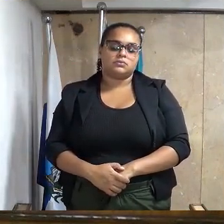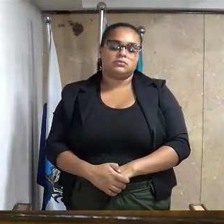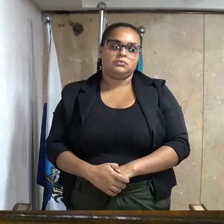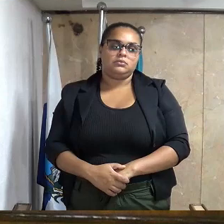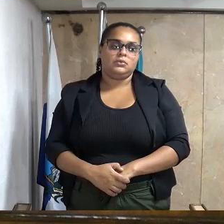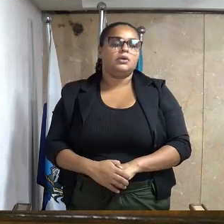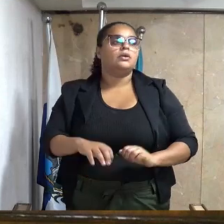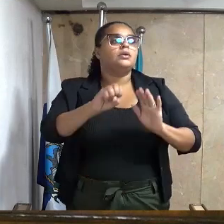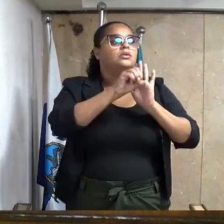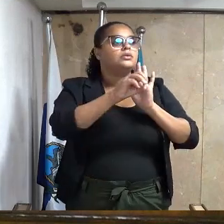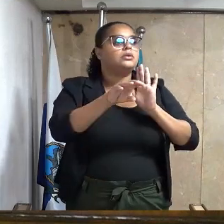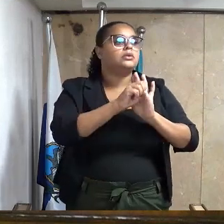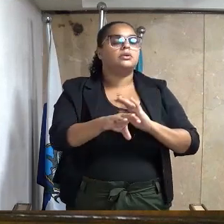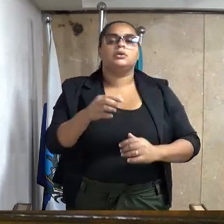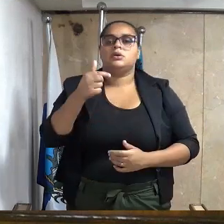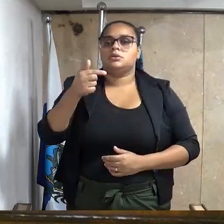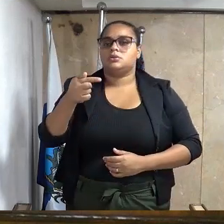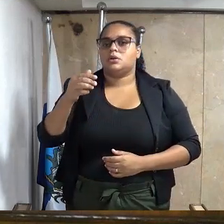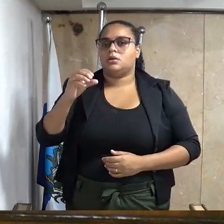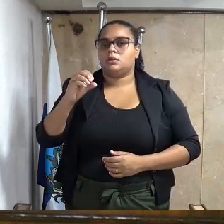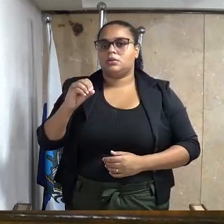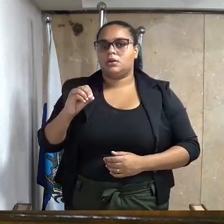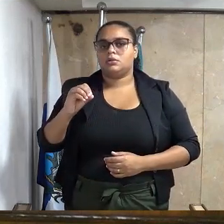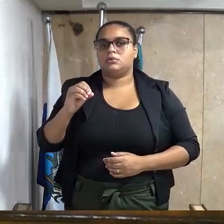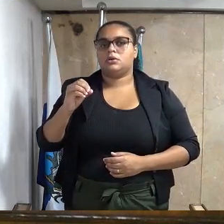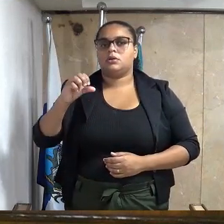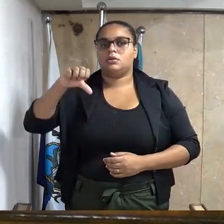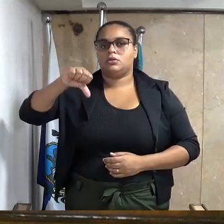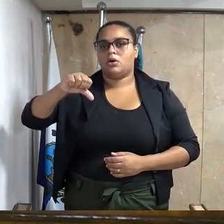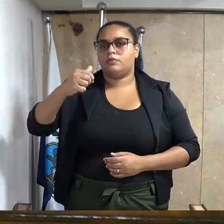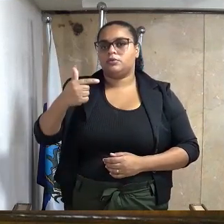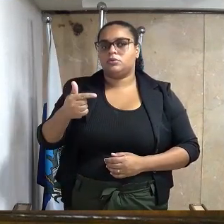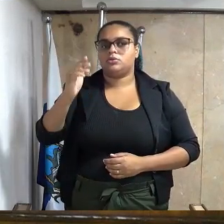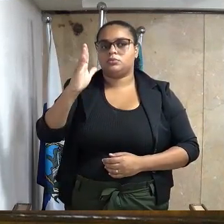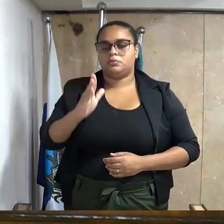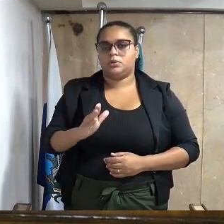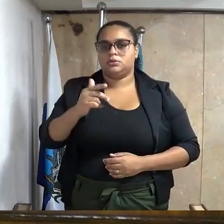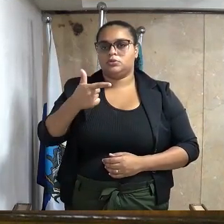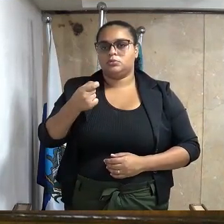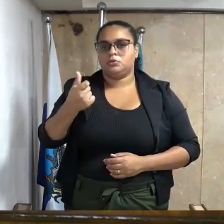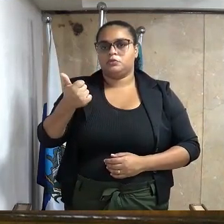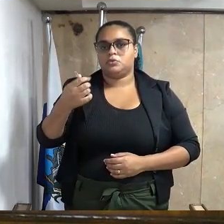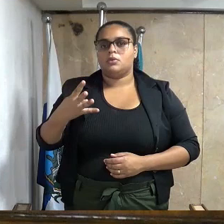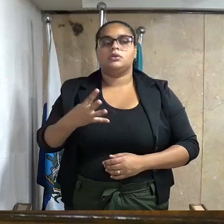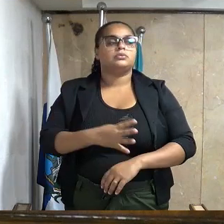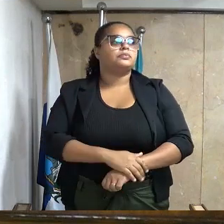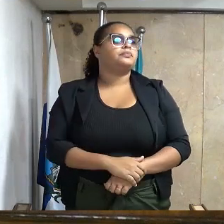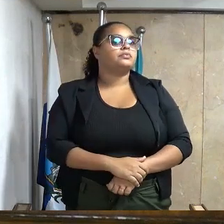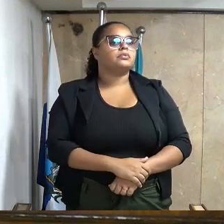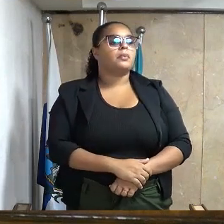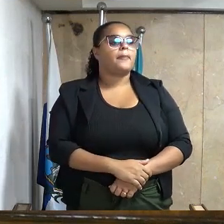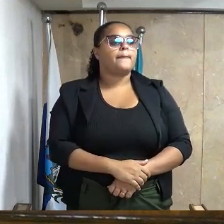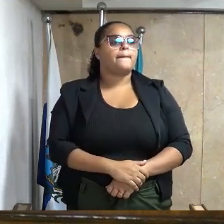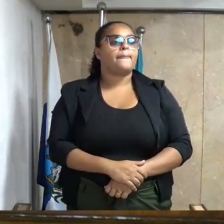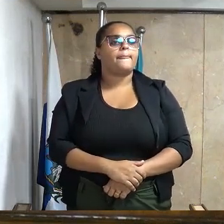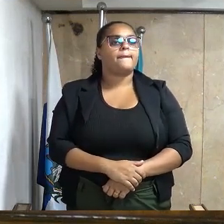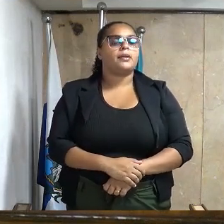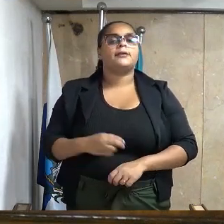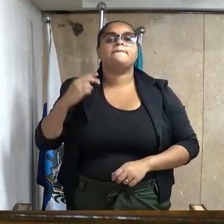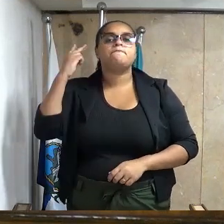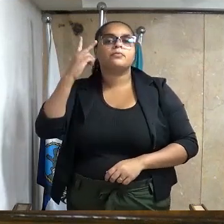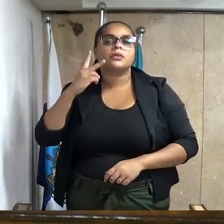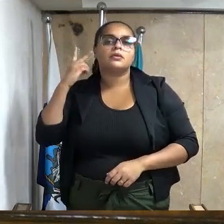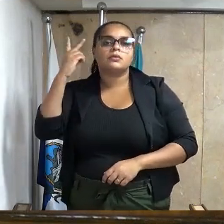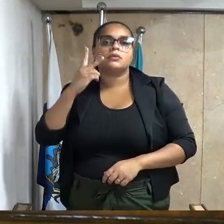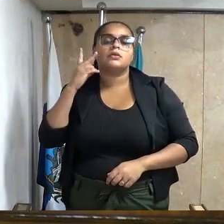Indicação número 7092, barra 2024, da excelentíssima